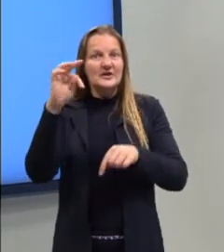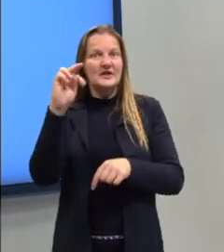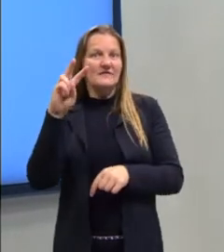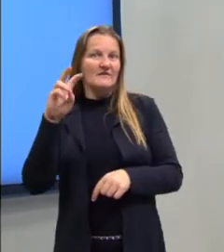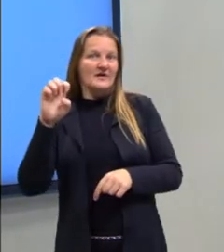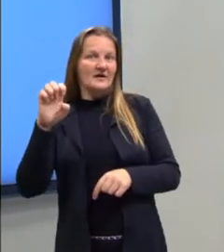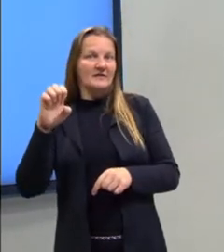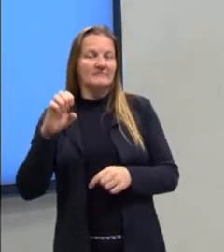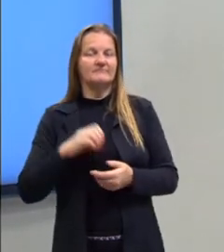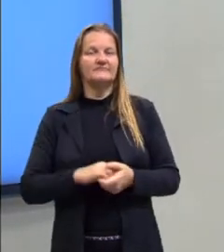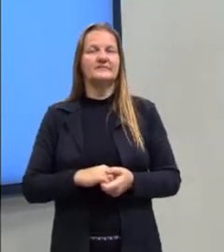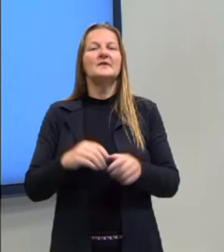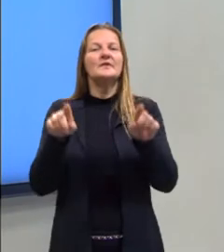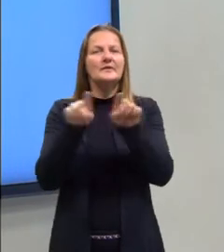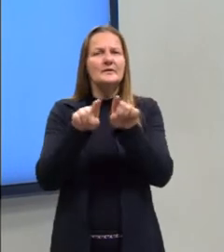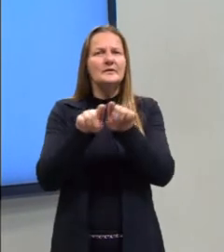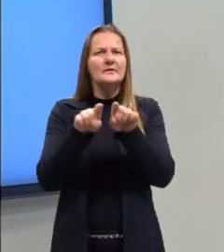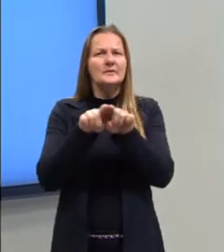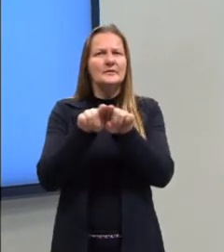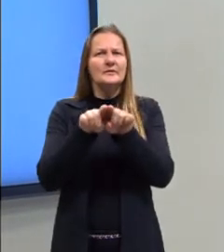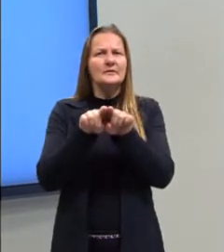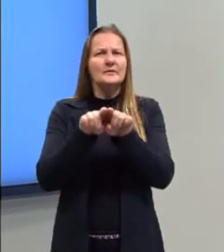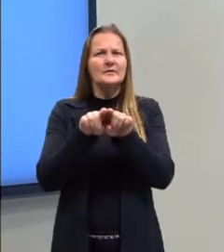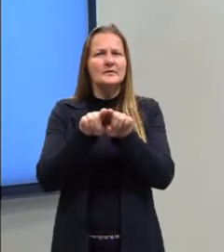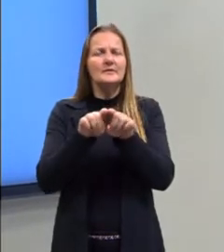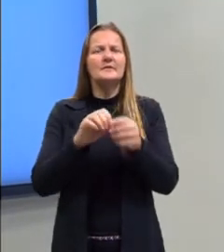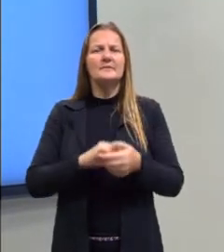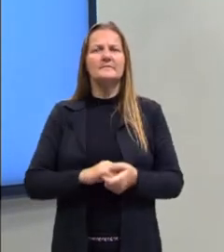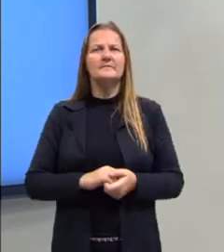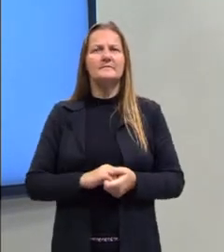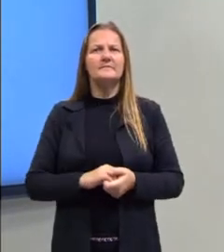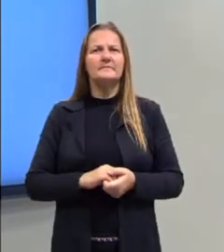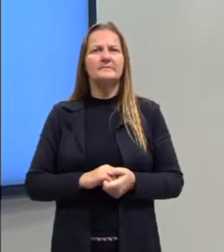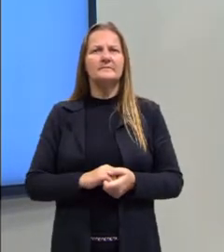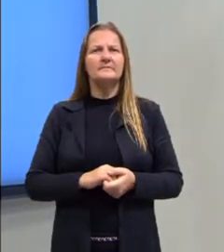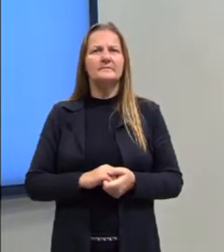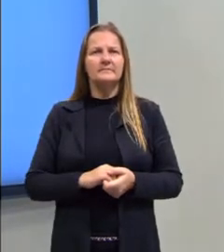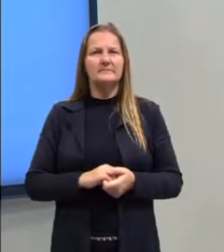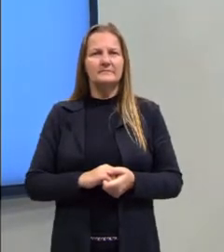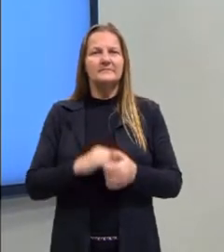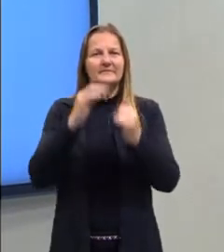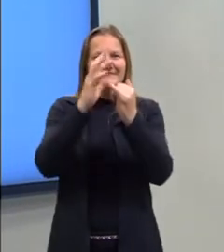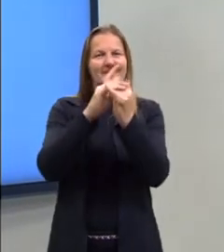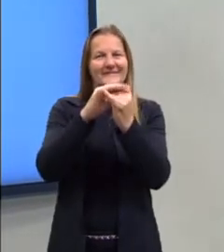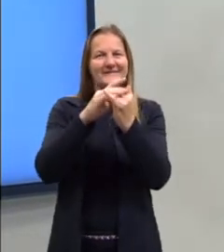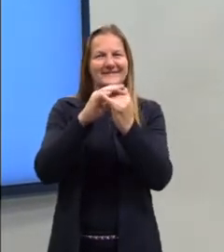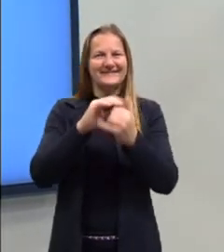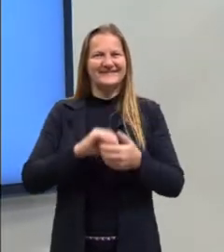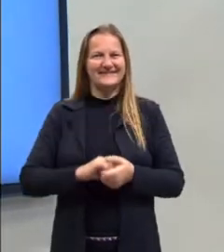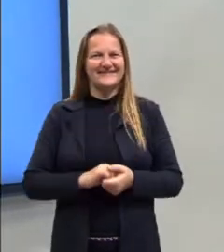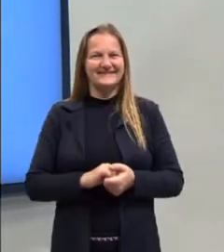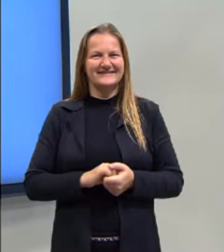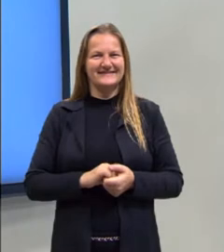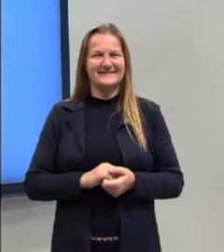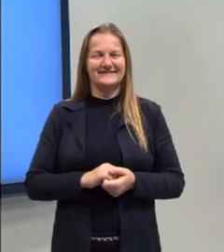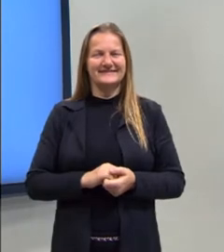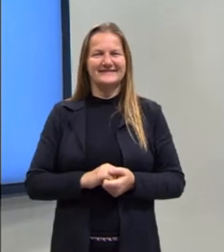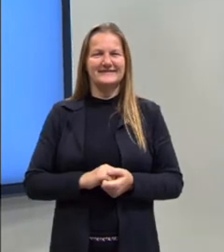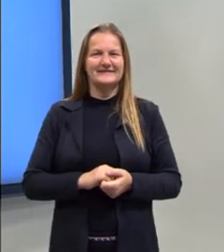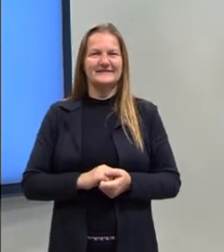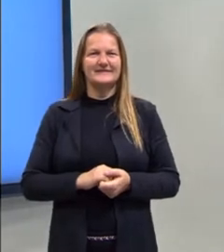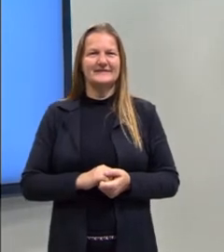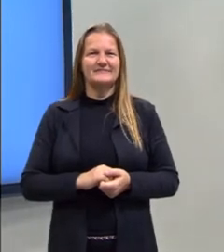também no YouTube. Desculpe. Muito bem.